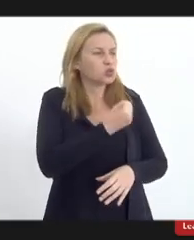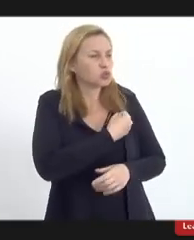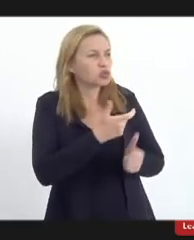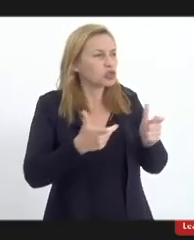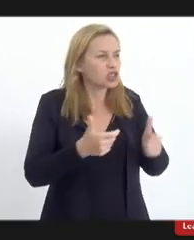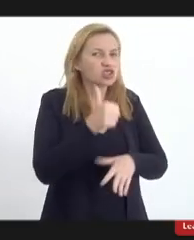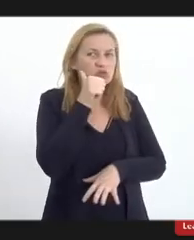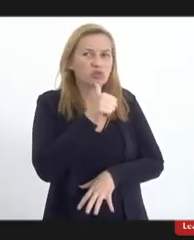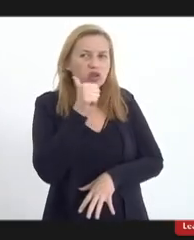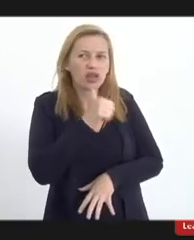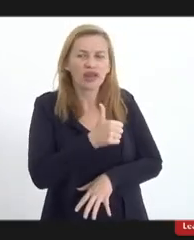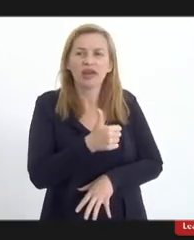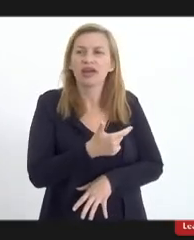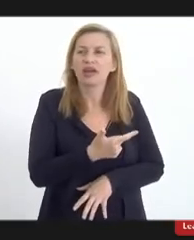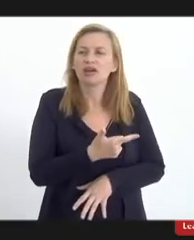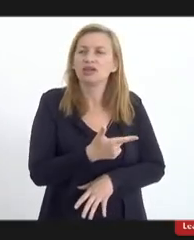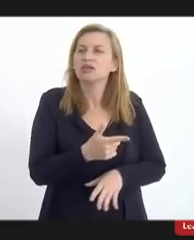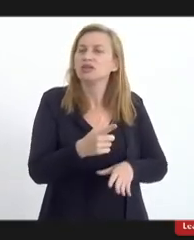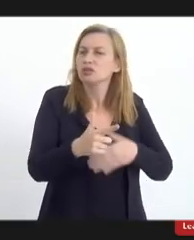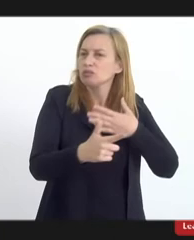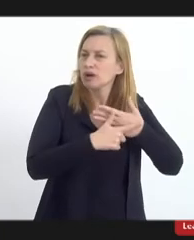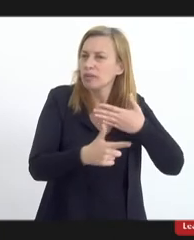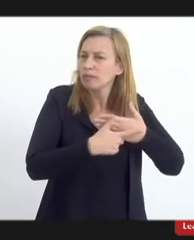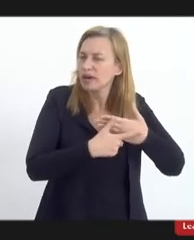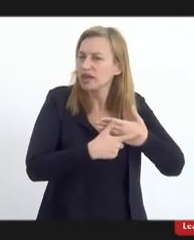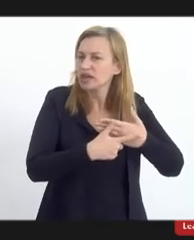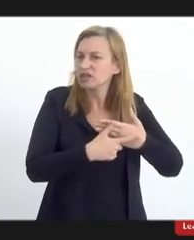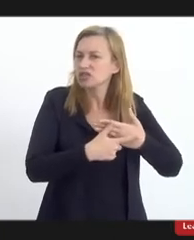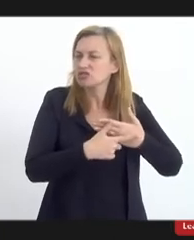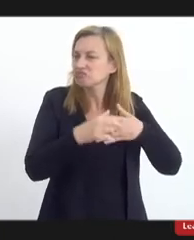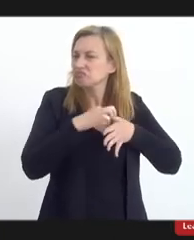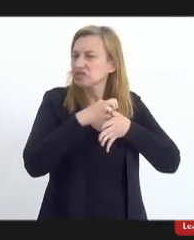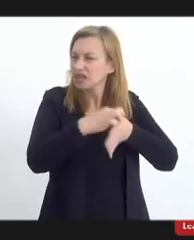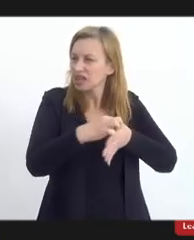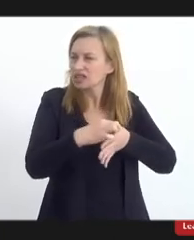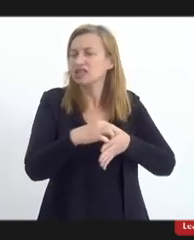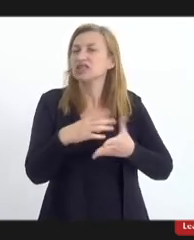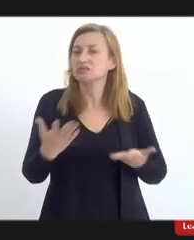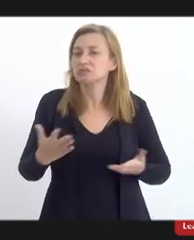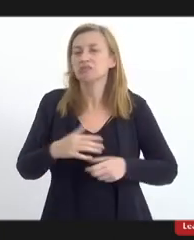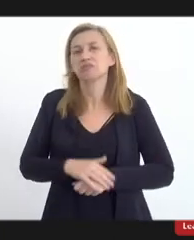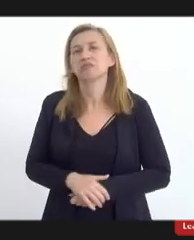as mulheres tem um papel preponderante eu diria